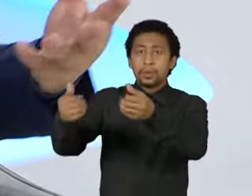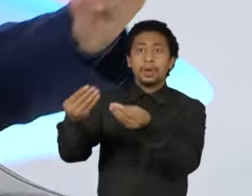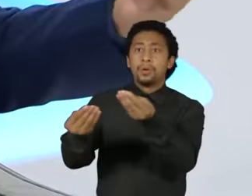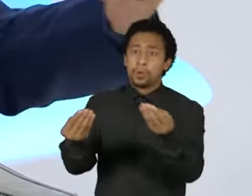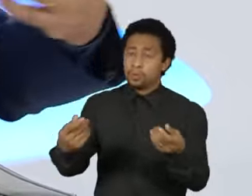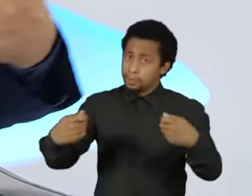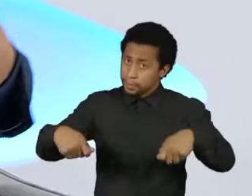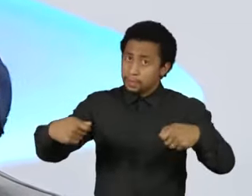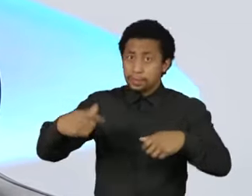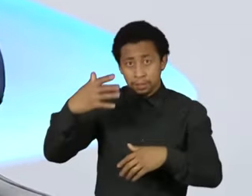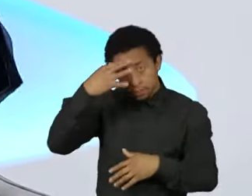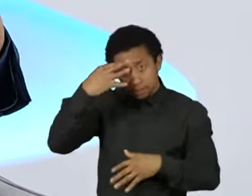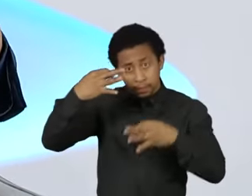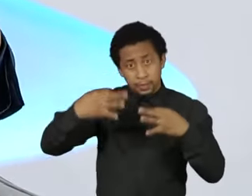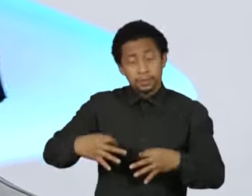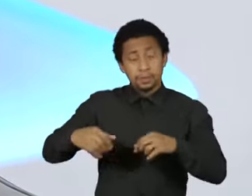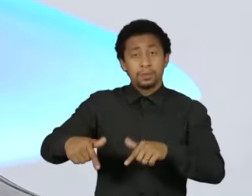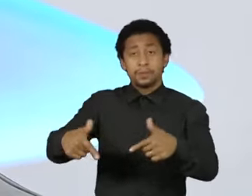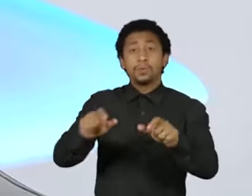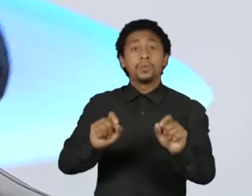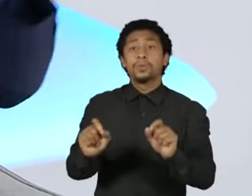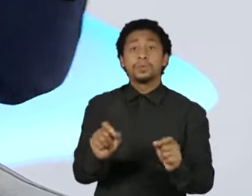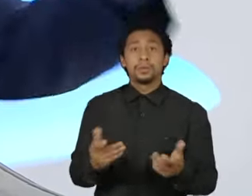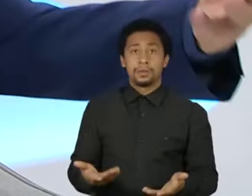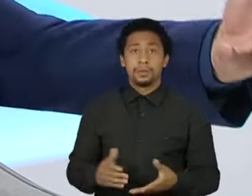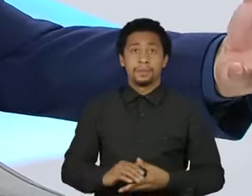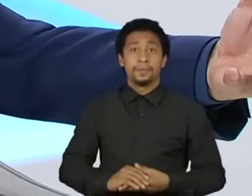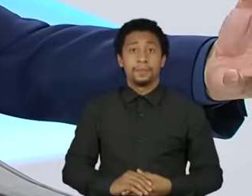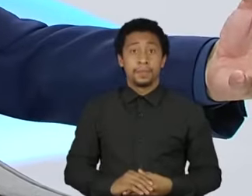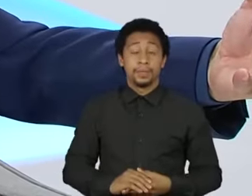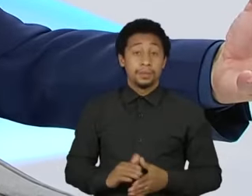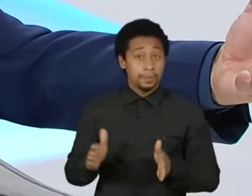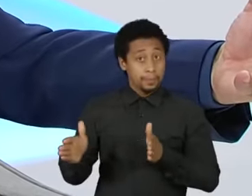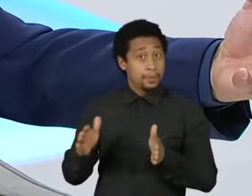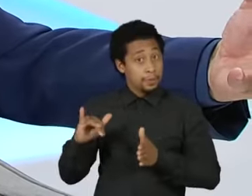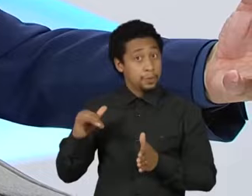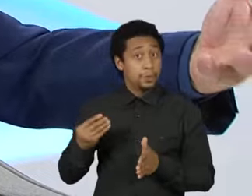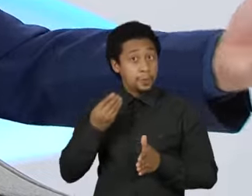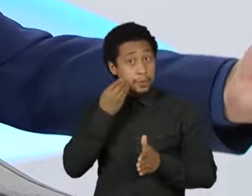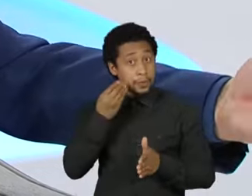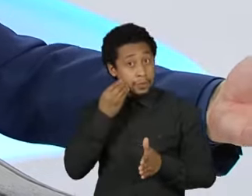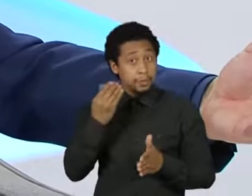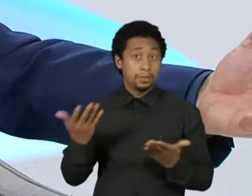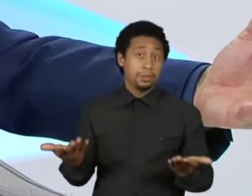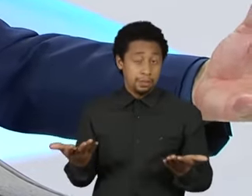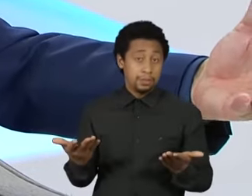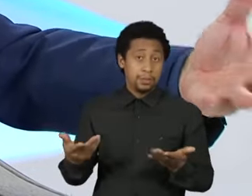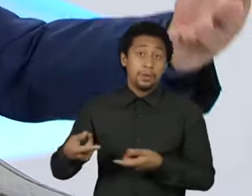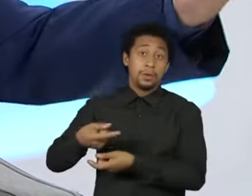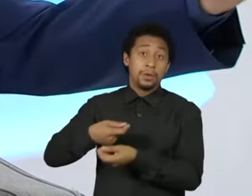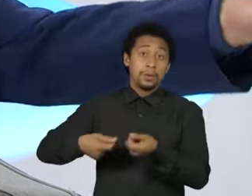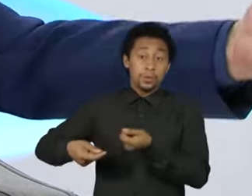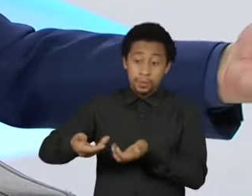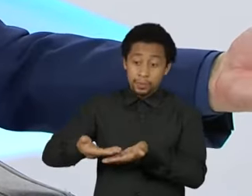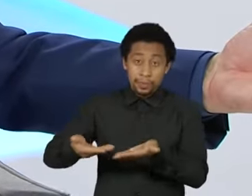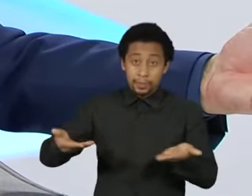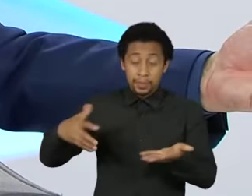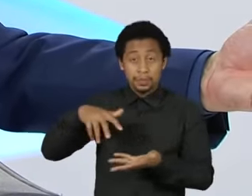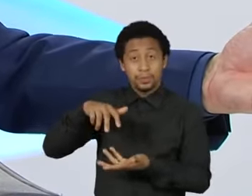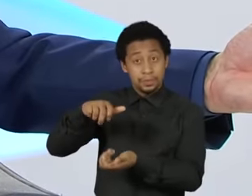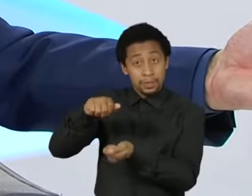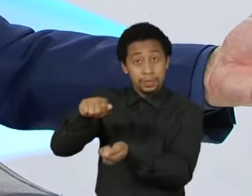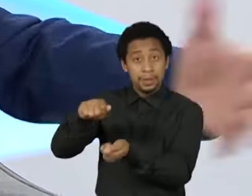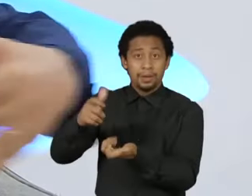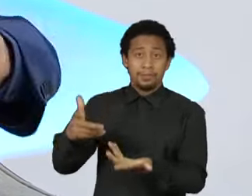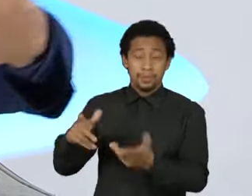vai fazer. Como é que nós vamos fazer com essa baita oportunidade que está na nossa porta, que é a economia verde, que é a descarbonização do